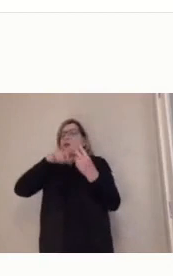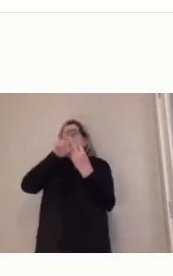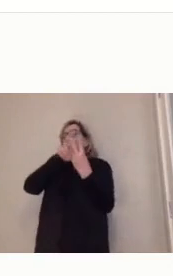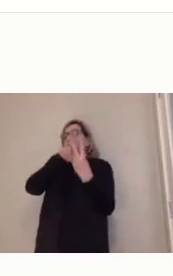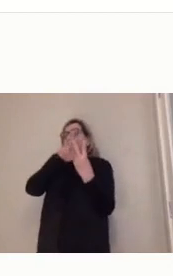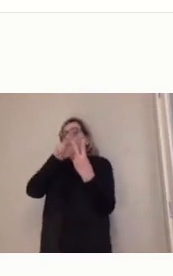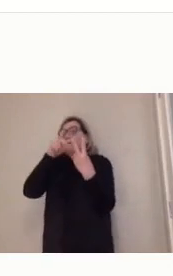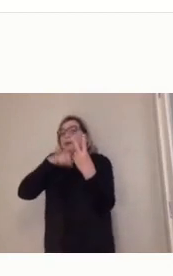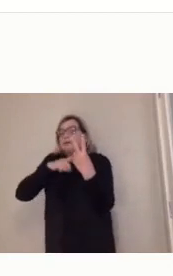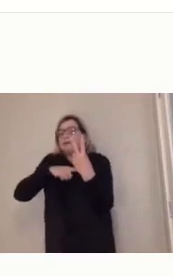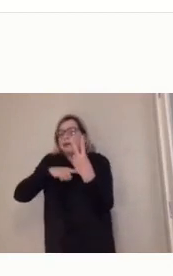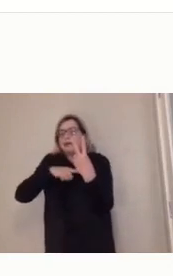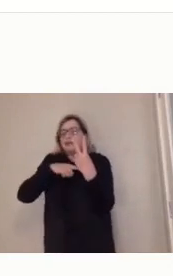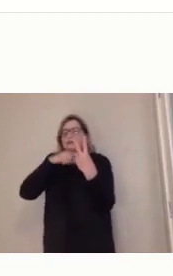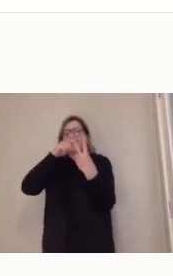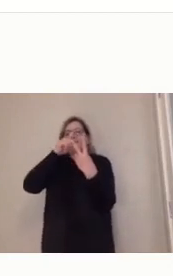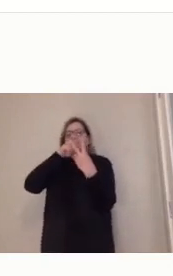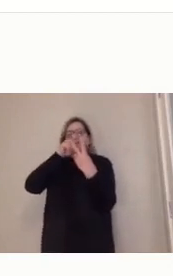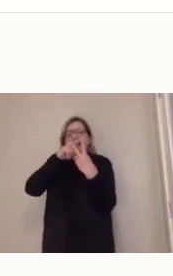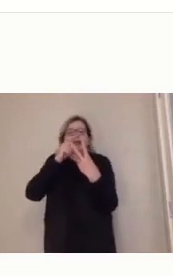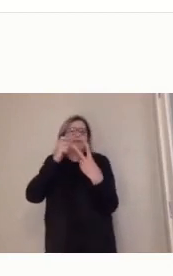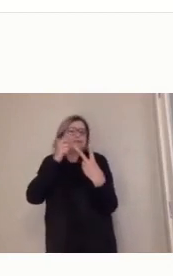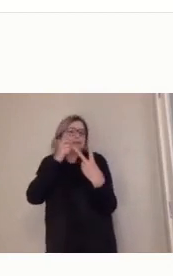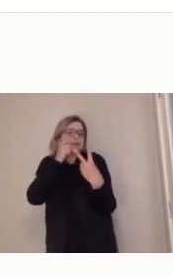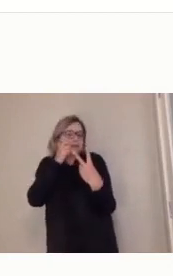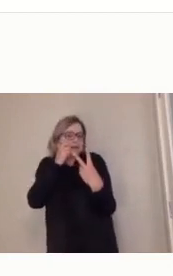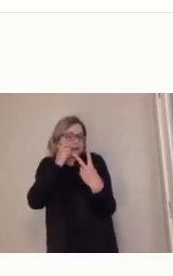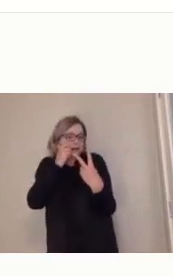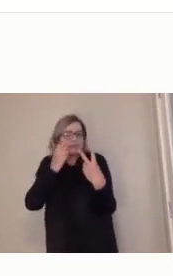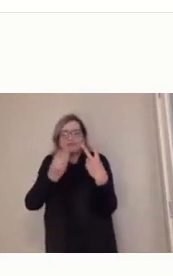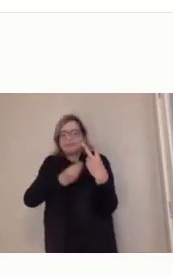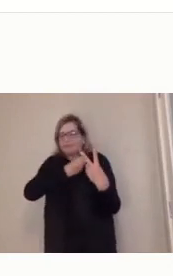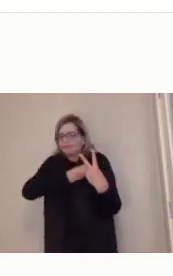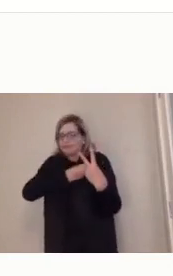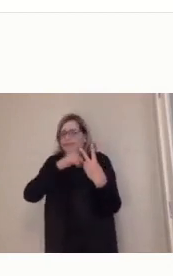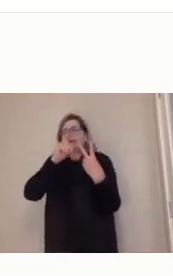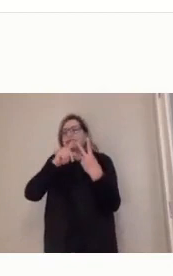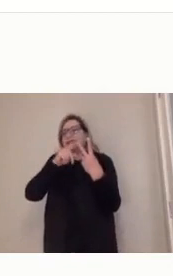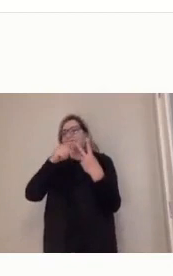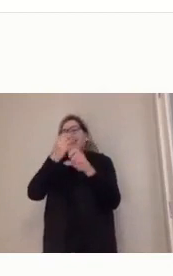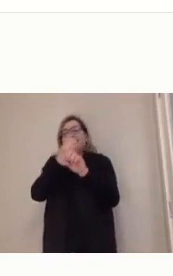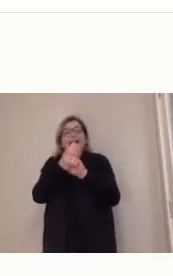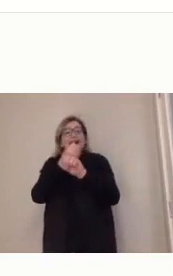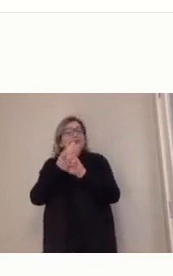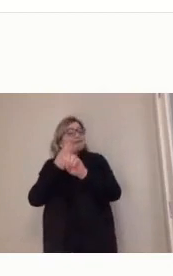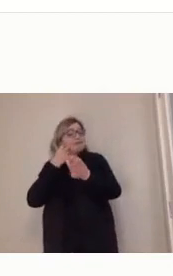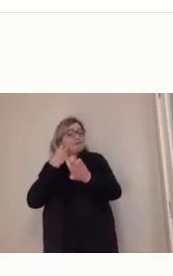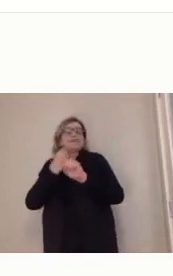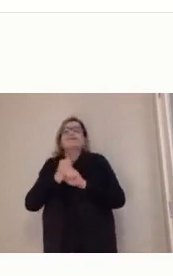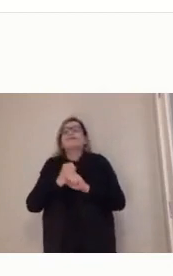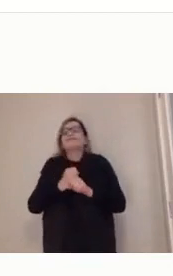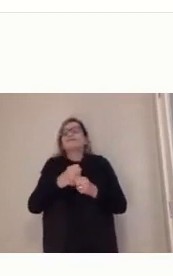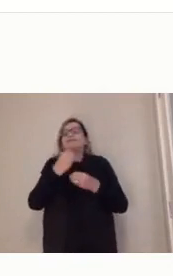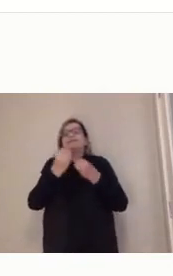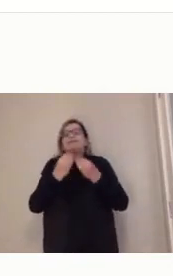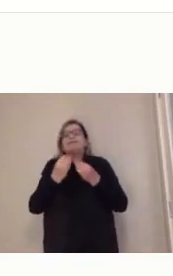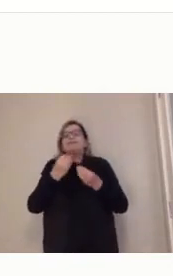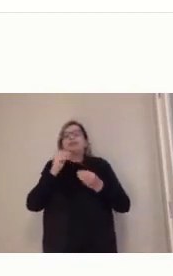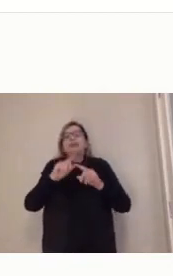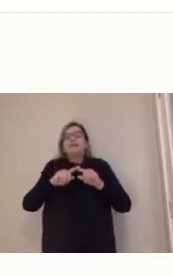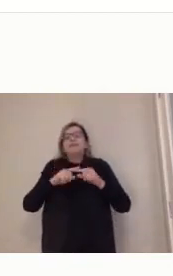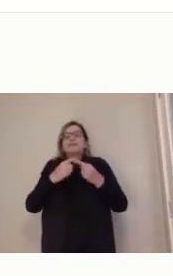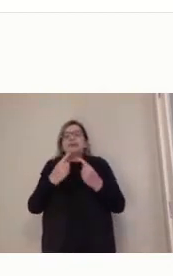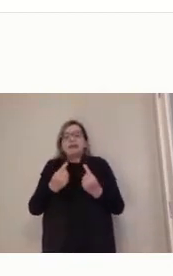no ensino superior, que é a modalidade de ensino presencial e a modalidade de educação à distância. Contudo, nós vivemos uma